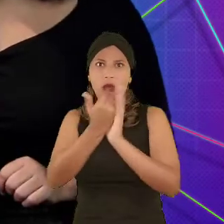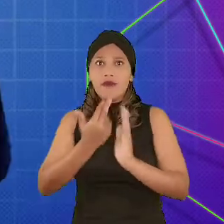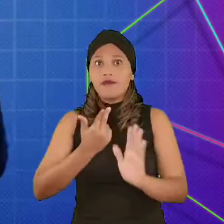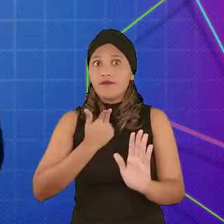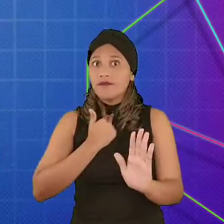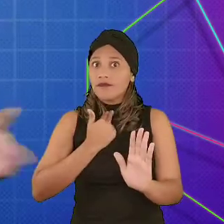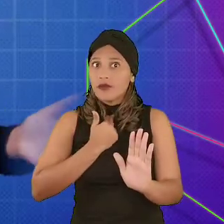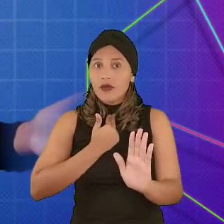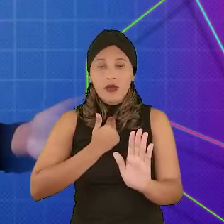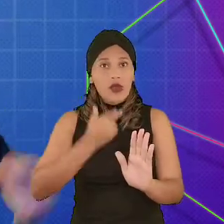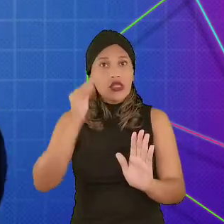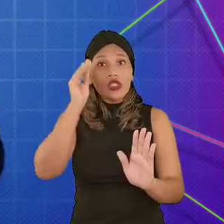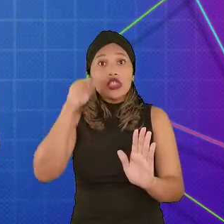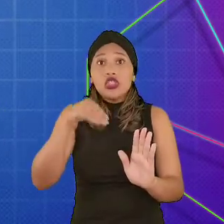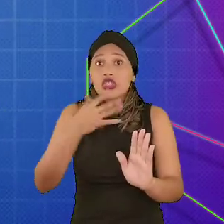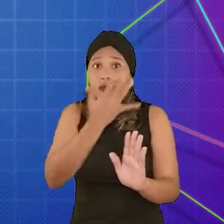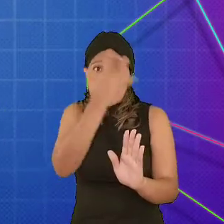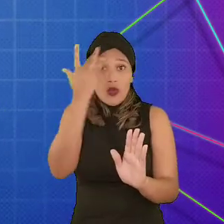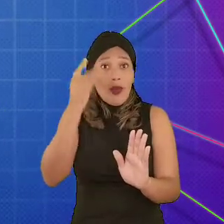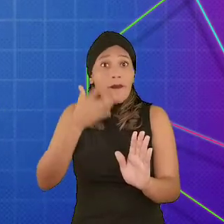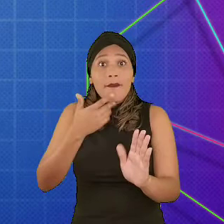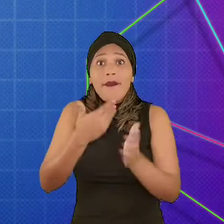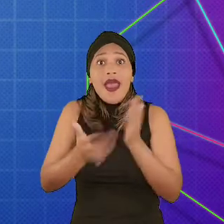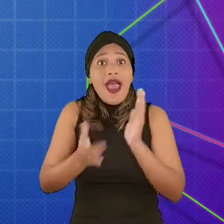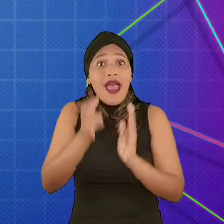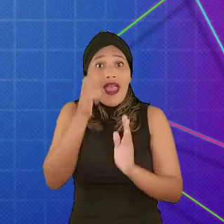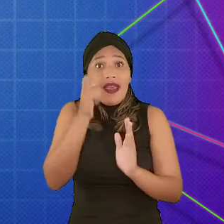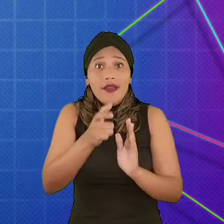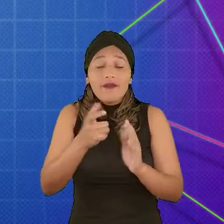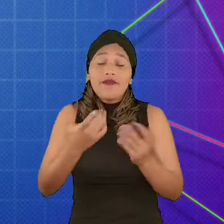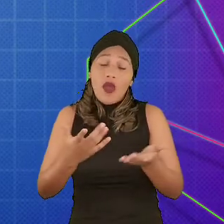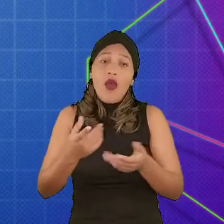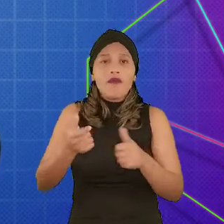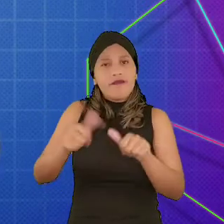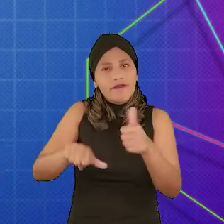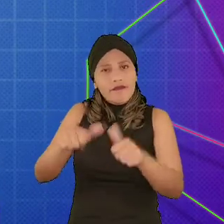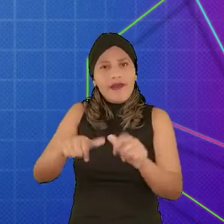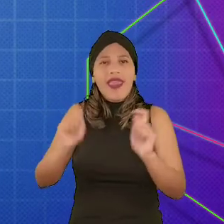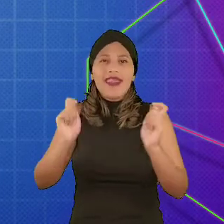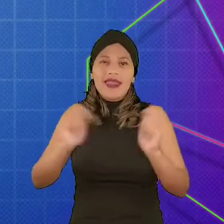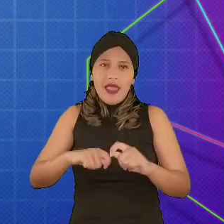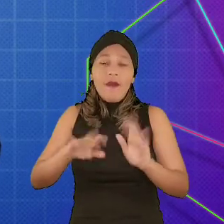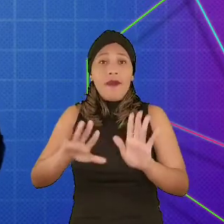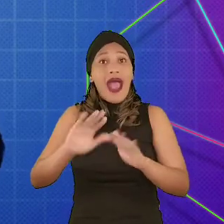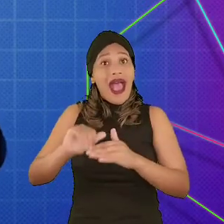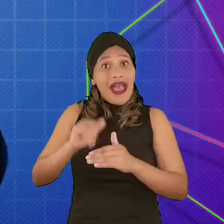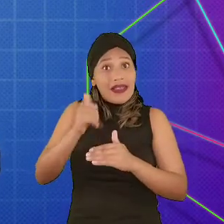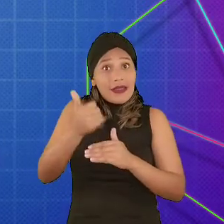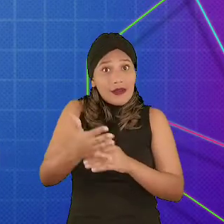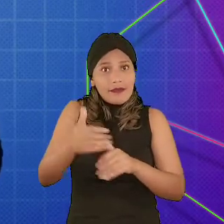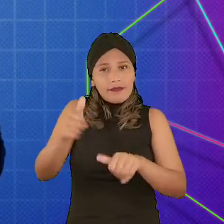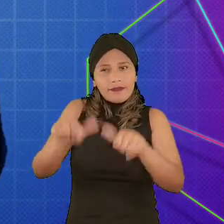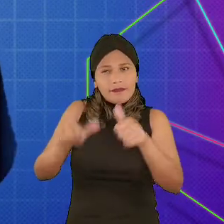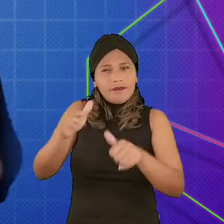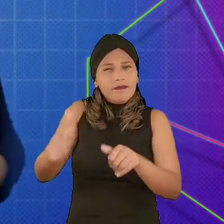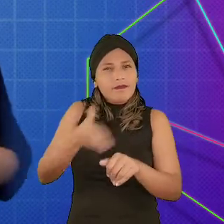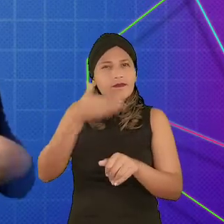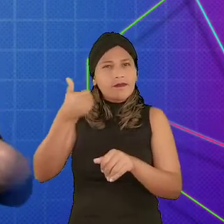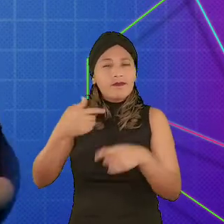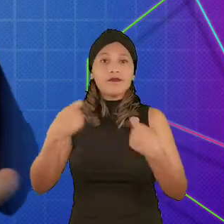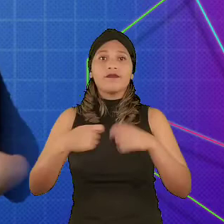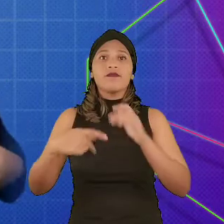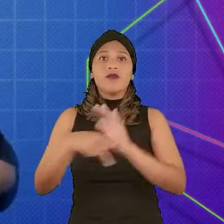o jogador. Dessa forma, podemos analisar melhor a jogabilidade de um jogo. Mas, além disso, para analisarmos melhor,